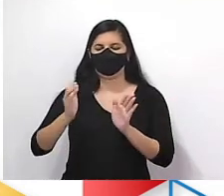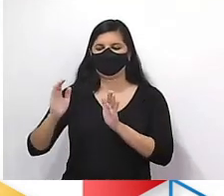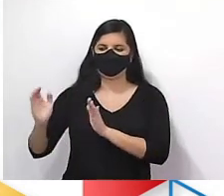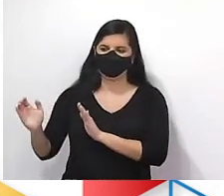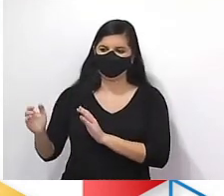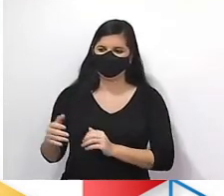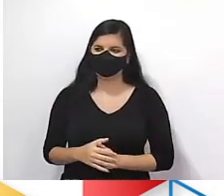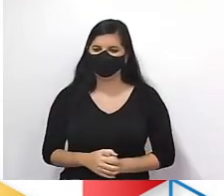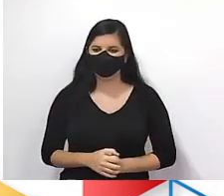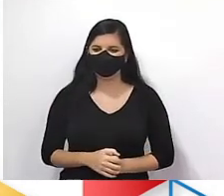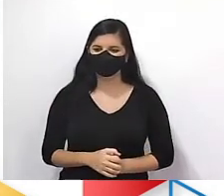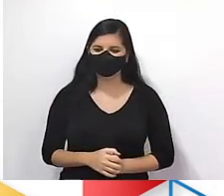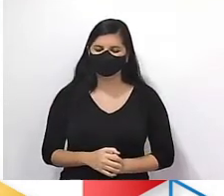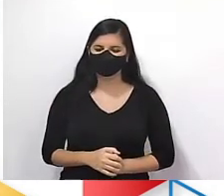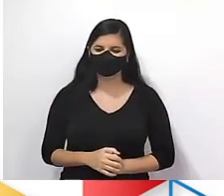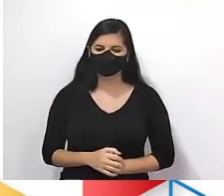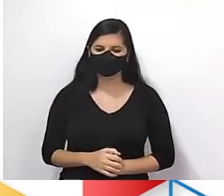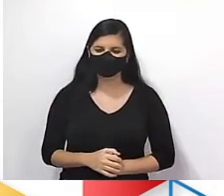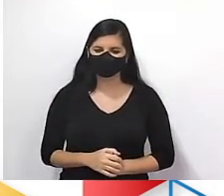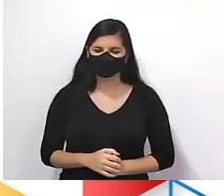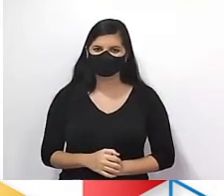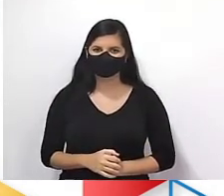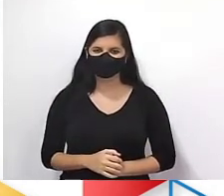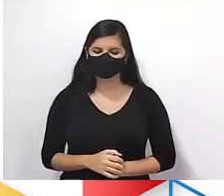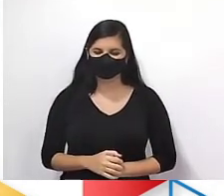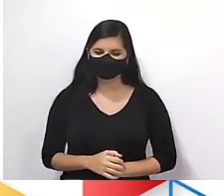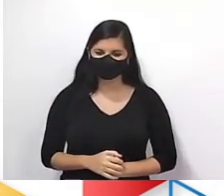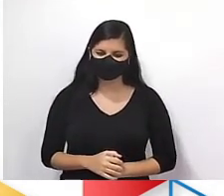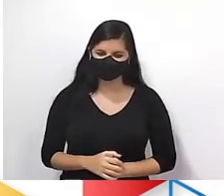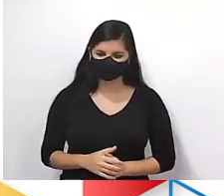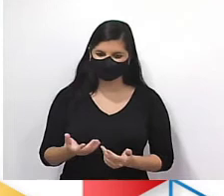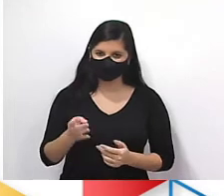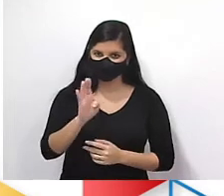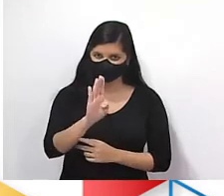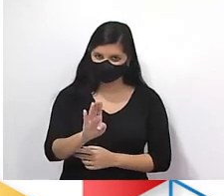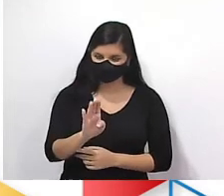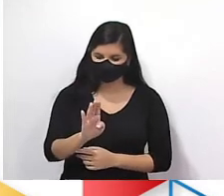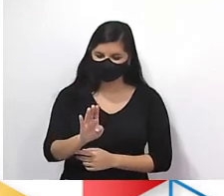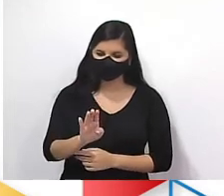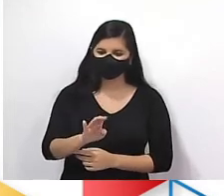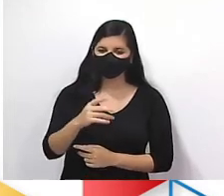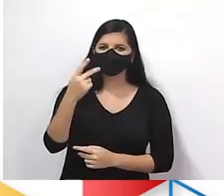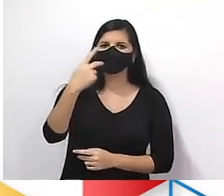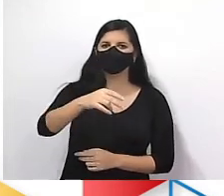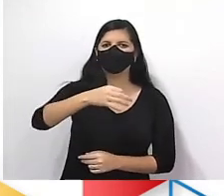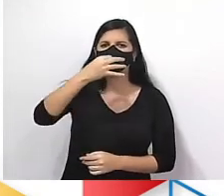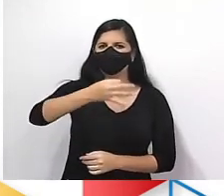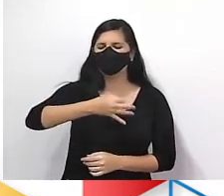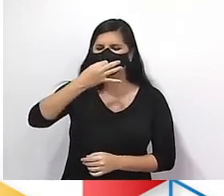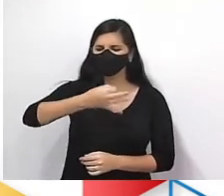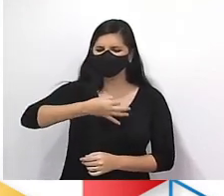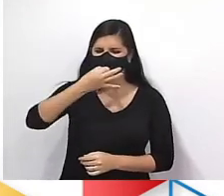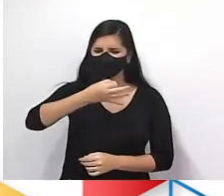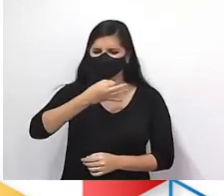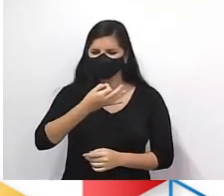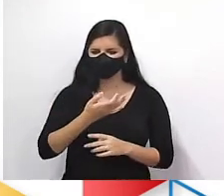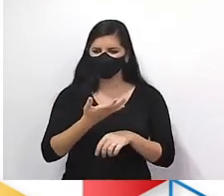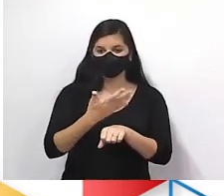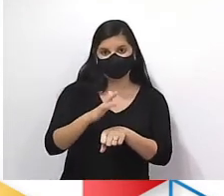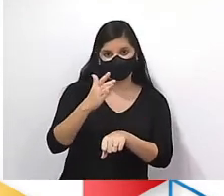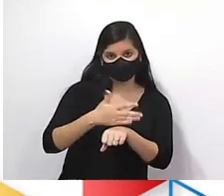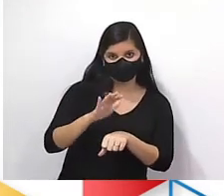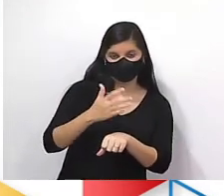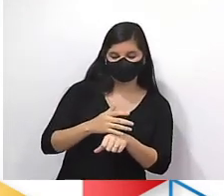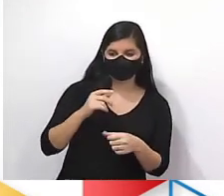Dessa sequência numérica, na verdade, tá? Em segundo item 1, em sua opinião, é mais